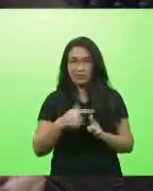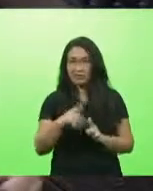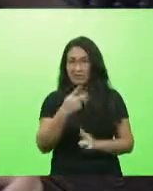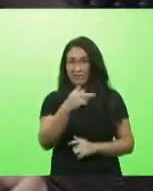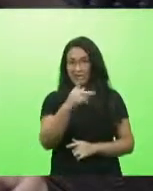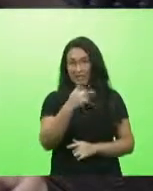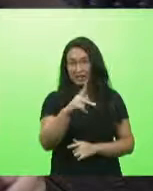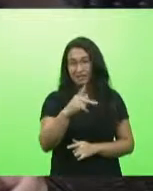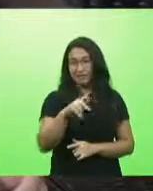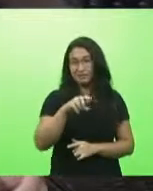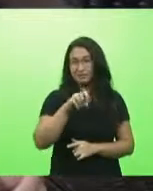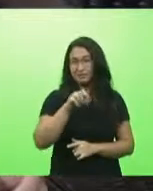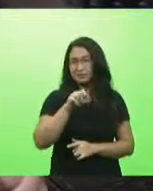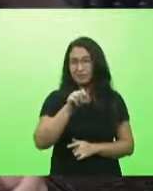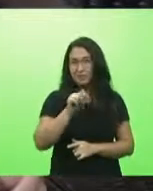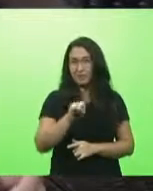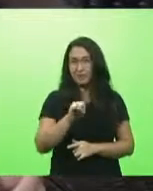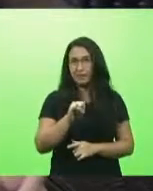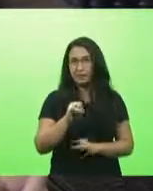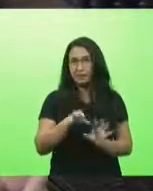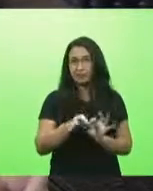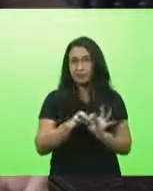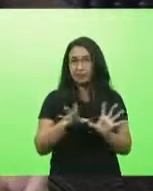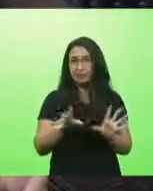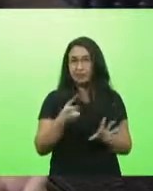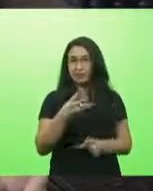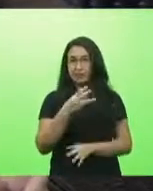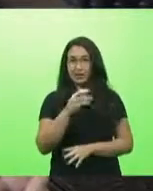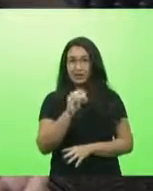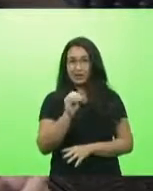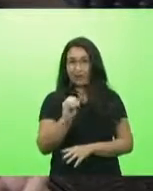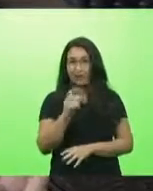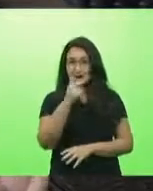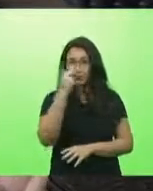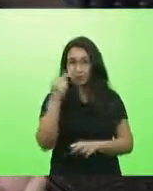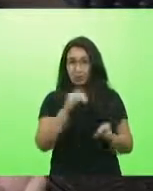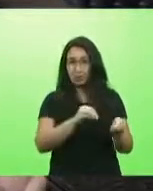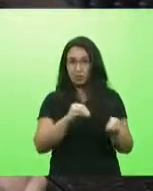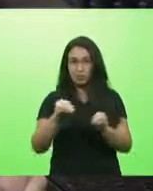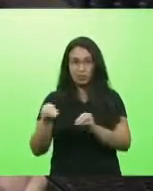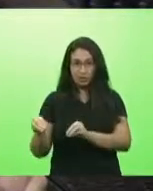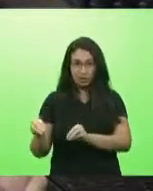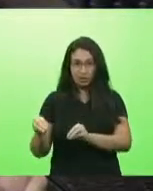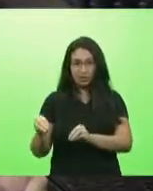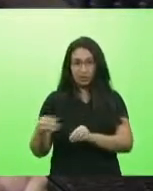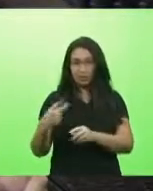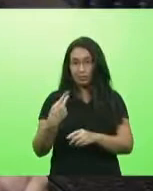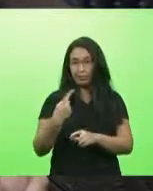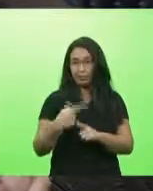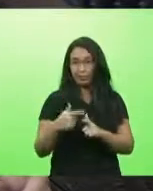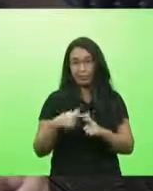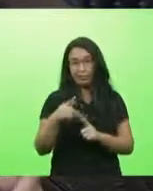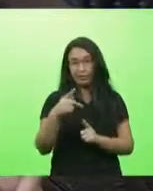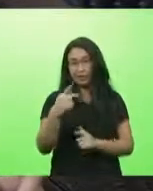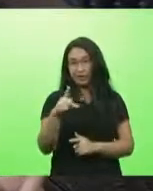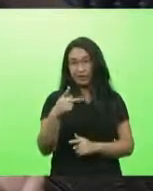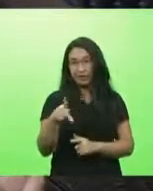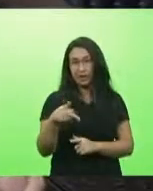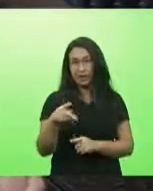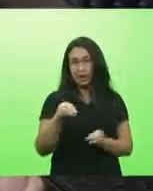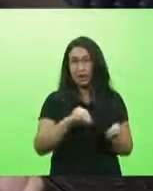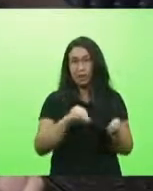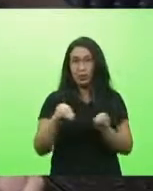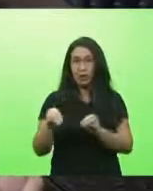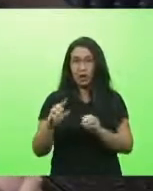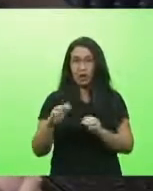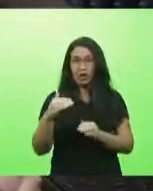se ele vai lá vou autorizar 30 transferências para determinado lugar o problema é dele não vai transferir e depois pedir